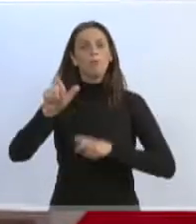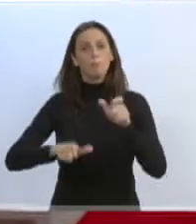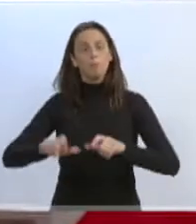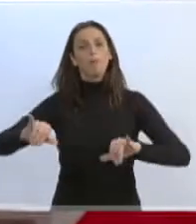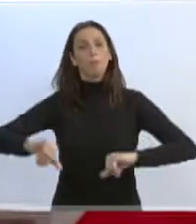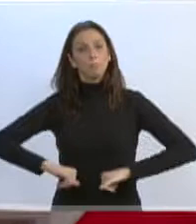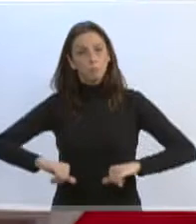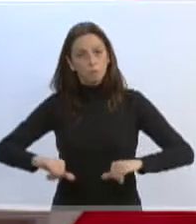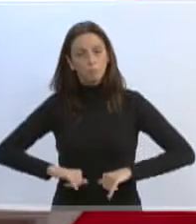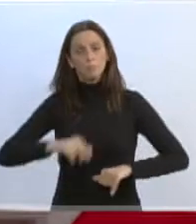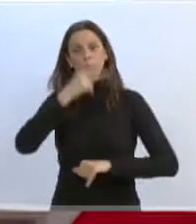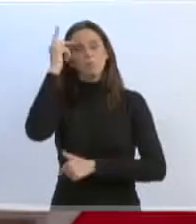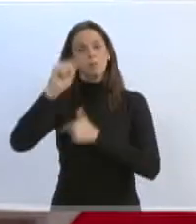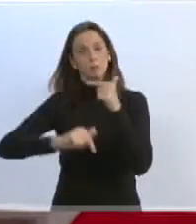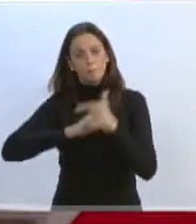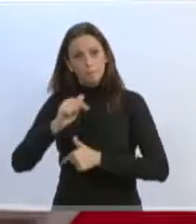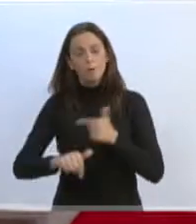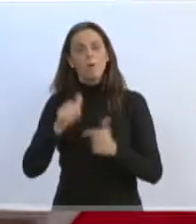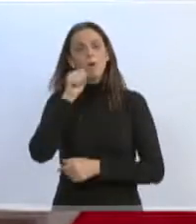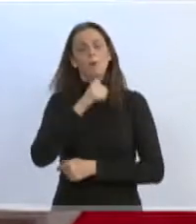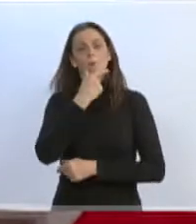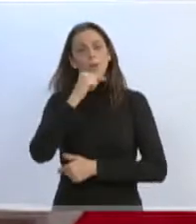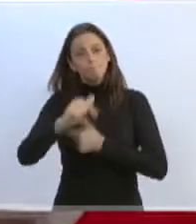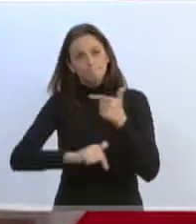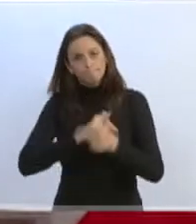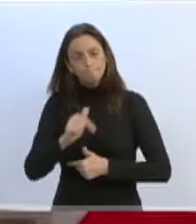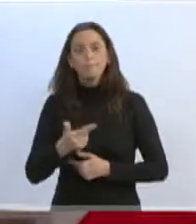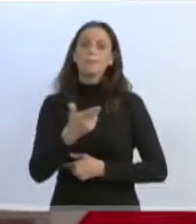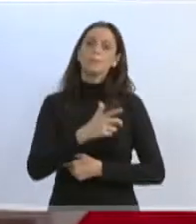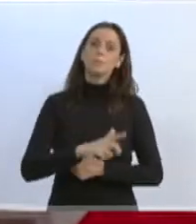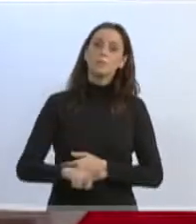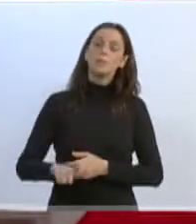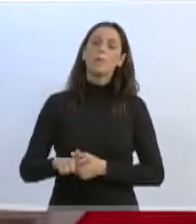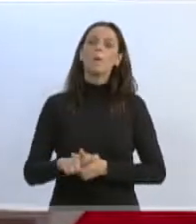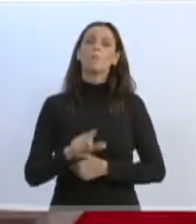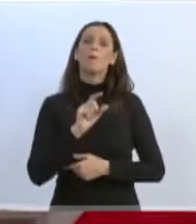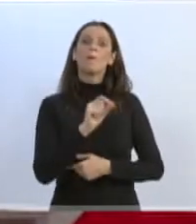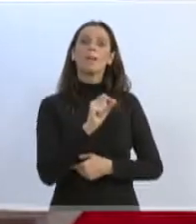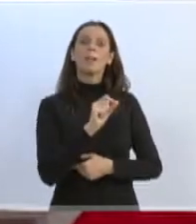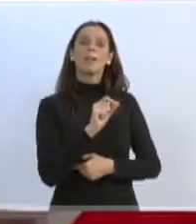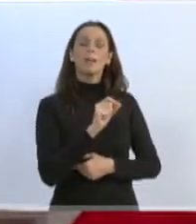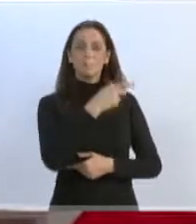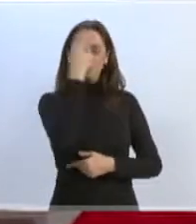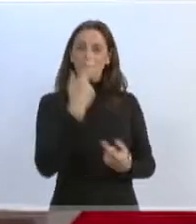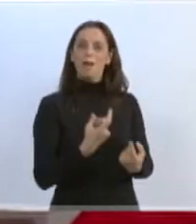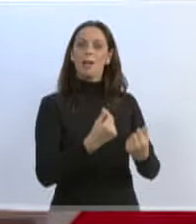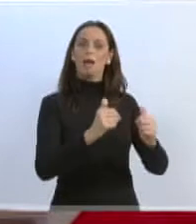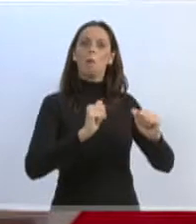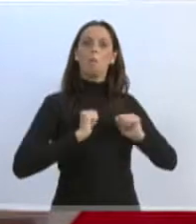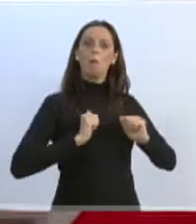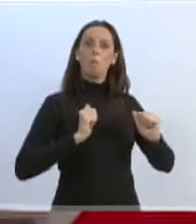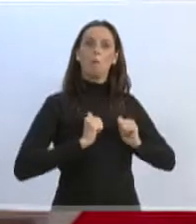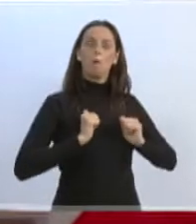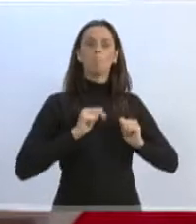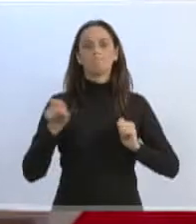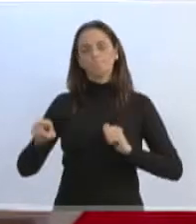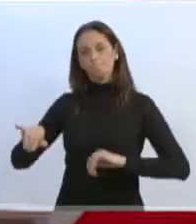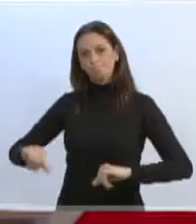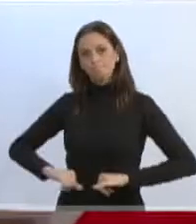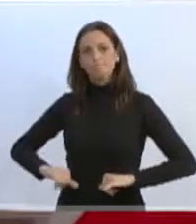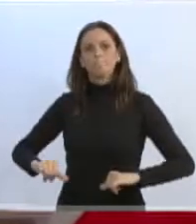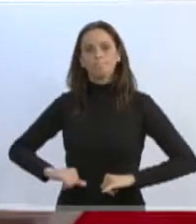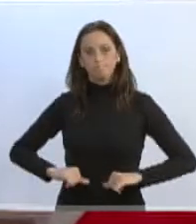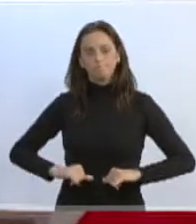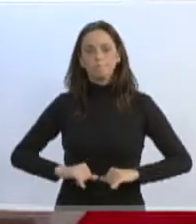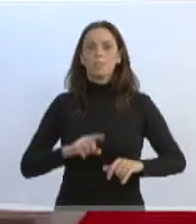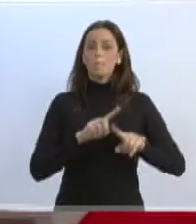pobres, os trabalhadores, as trabalhadoras e, mais uma vez, no Bem Bom, fica a grande elite do nosso país. Ficam aí... e tentam